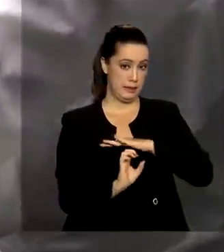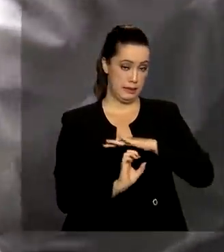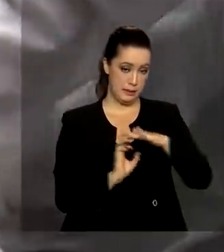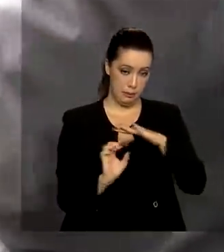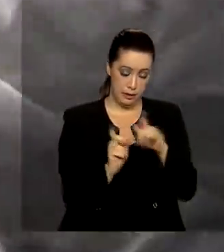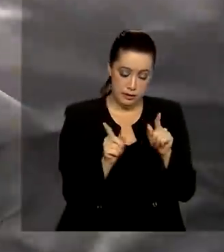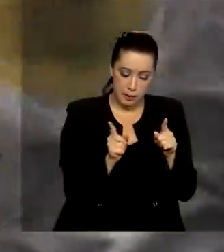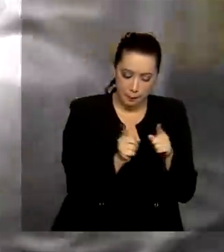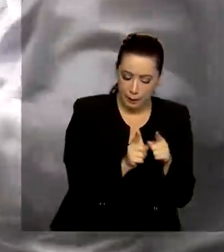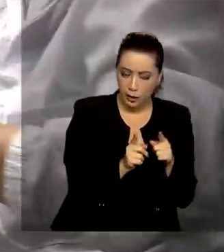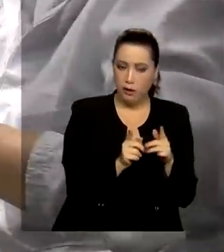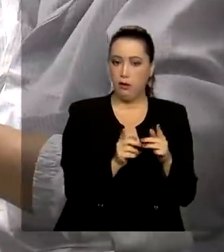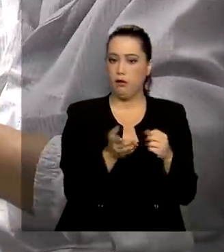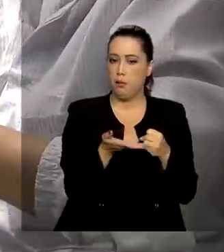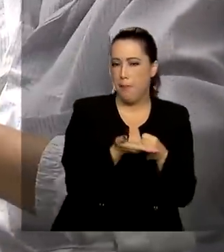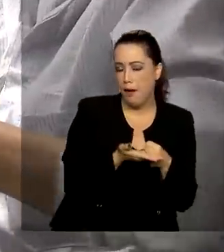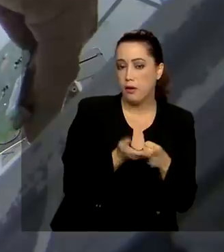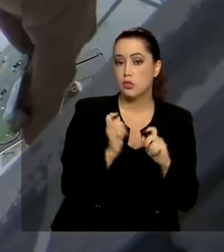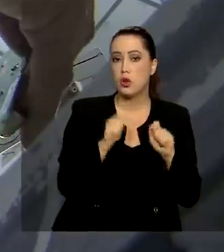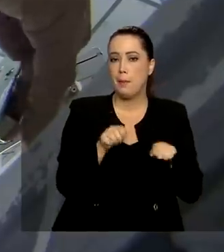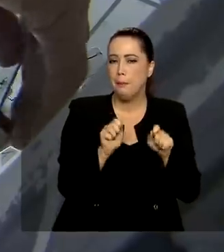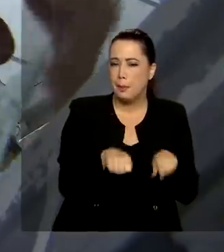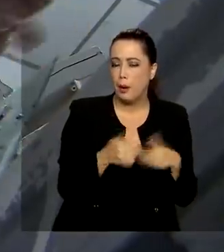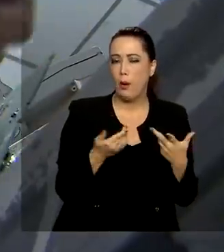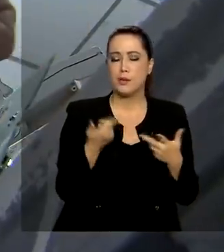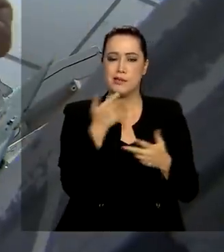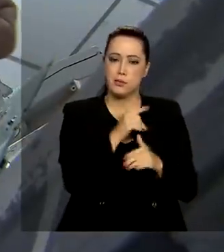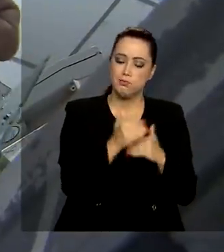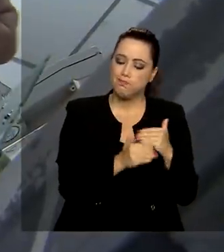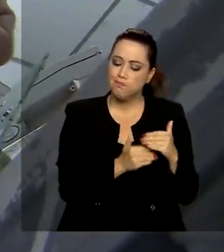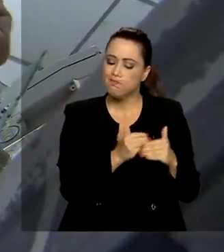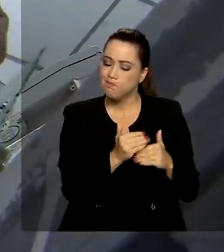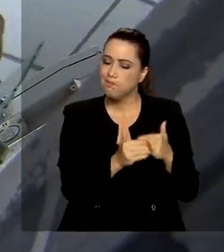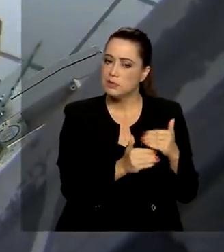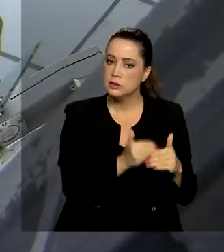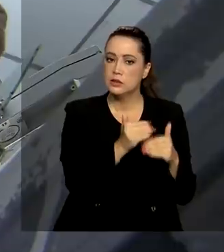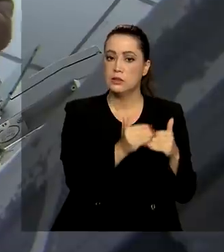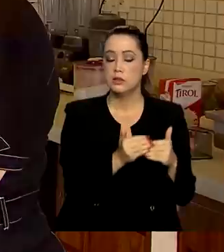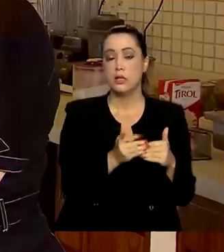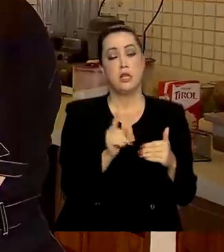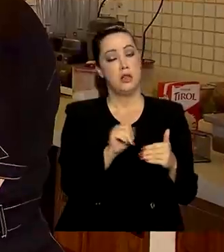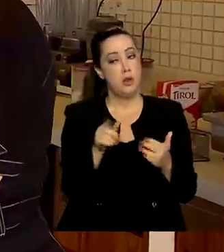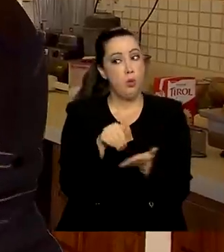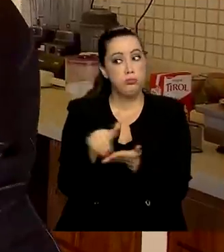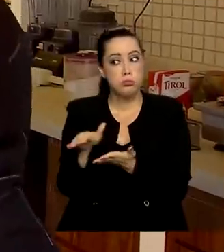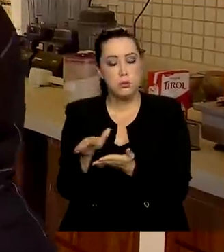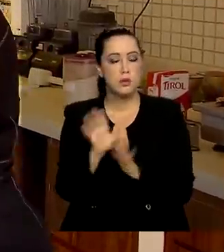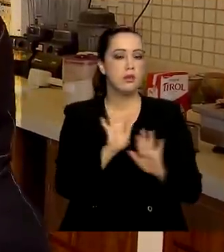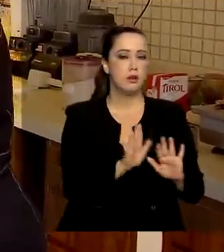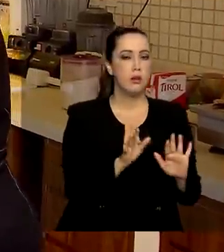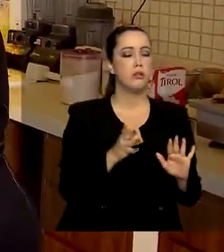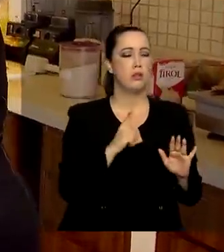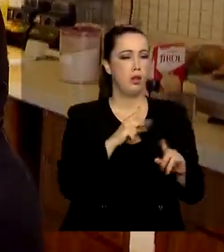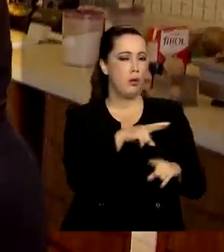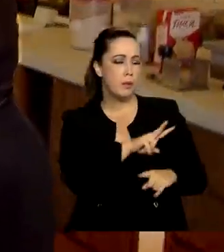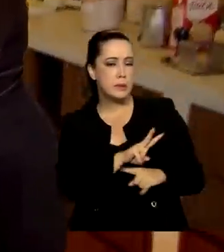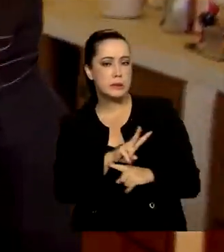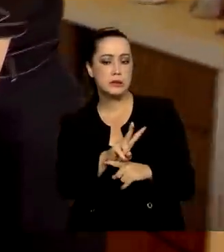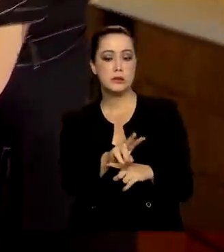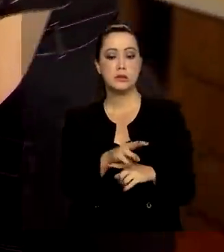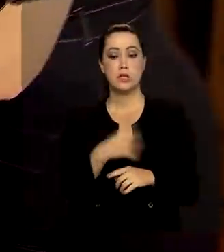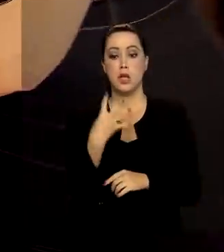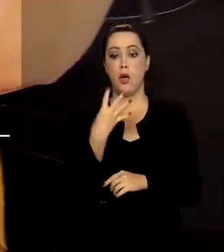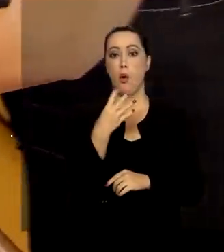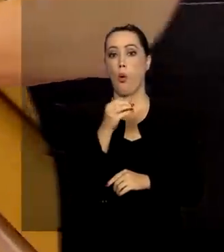médias empresas possam respirar e se manter no mercado sem demitir, foi lançada uma linha de crédito de